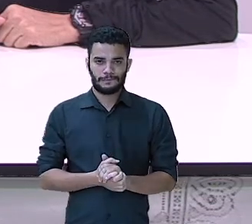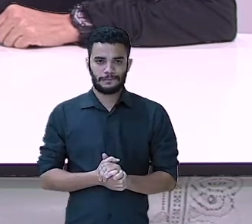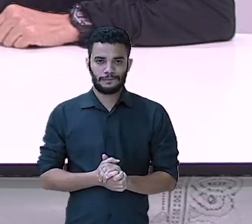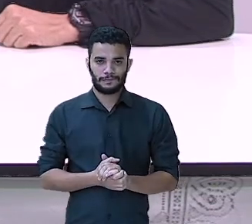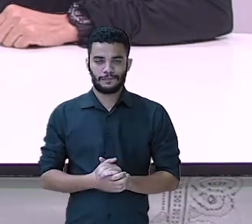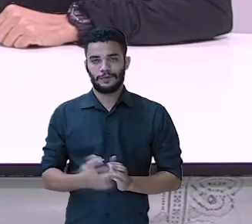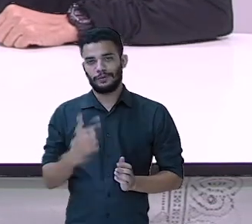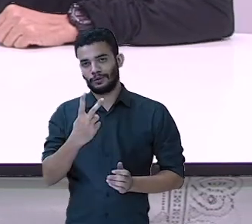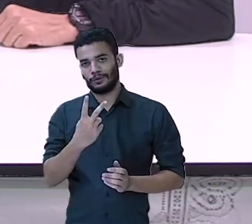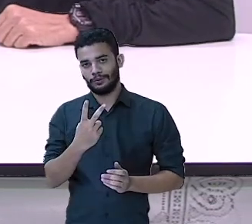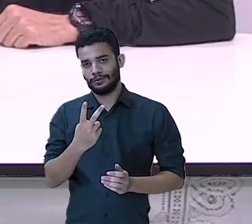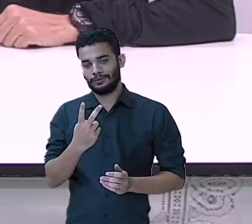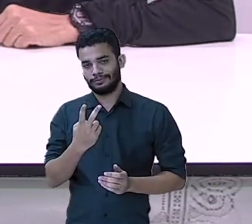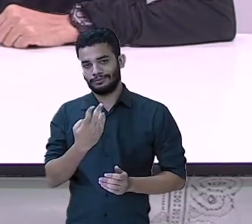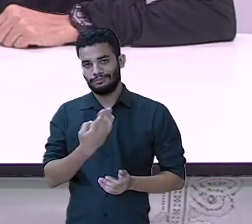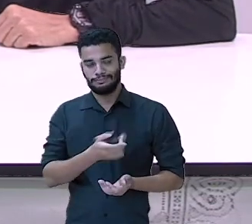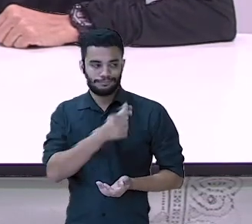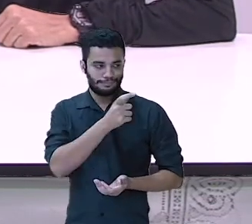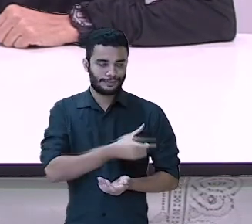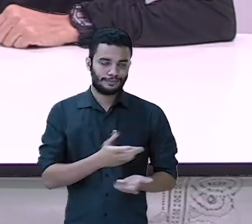Dois. Número dois.